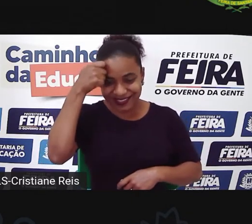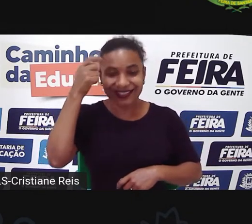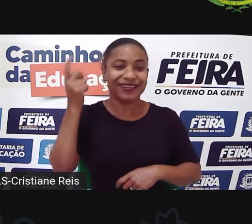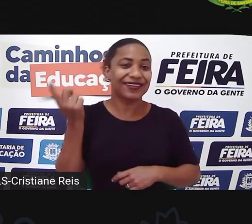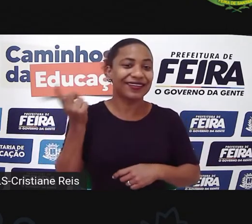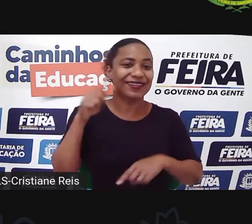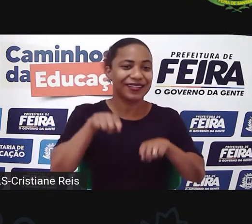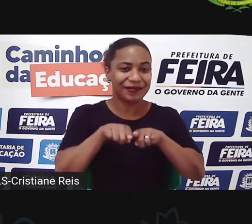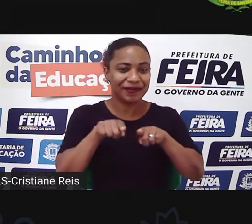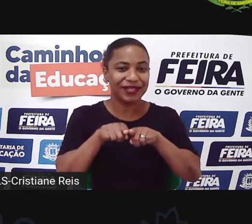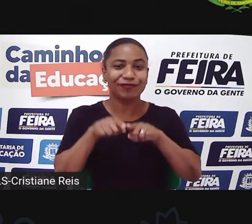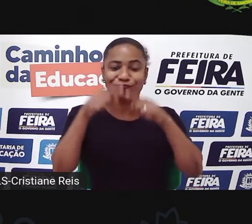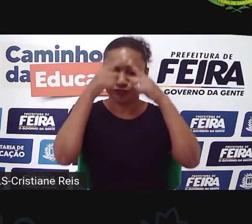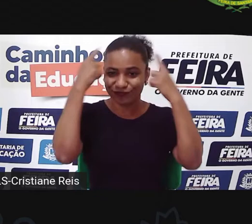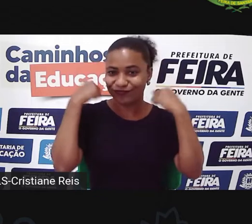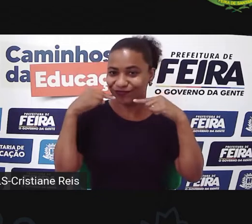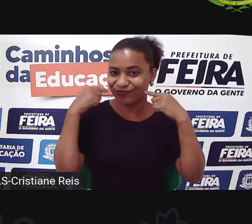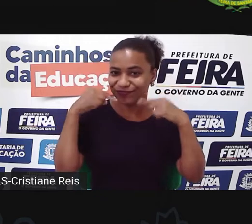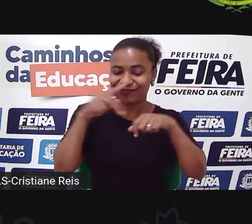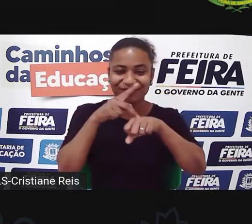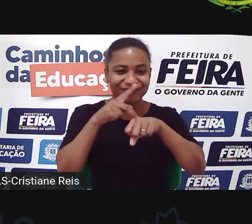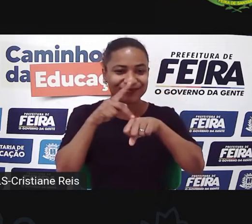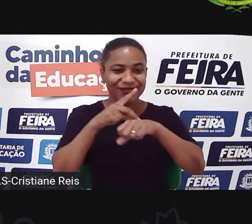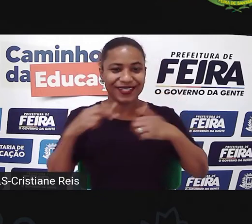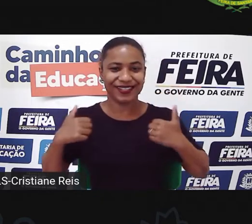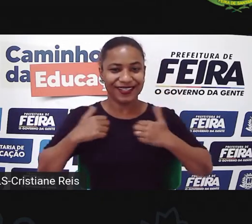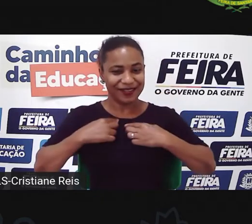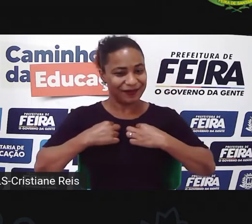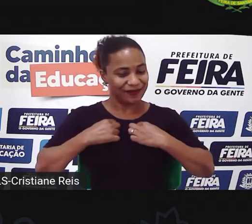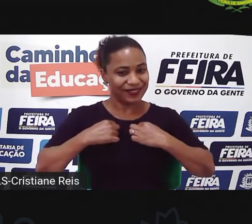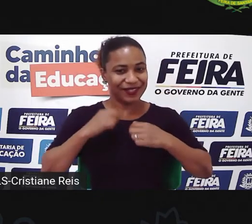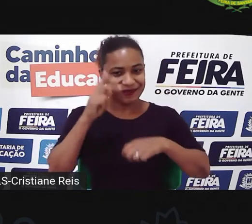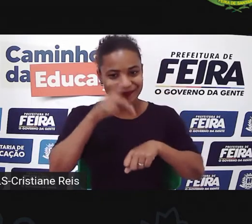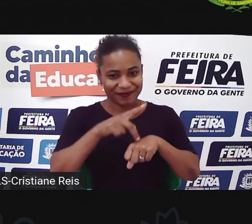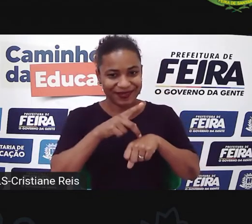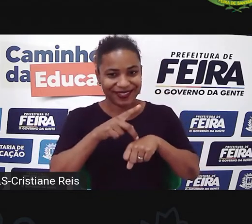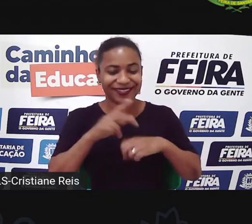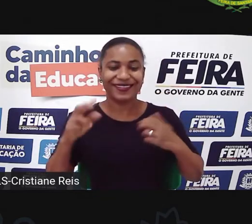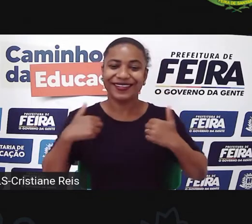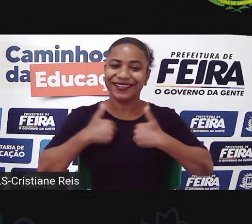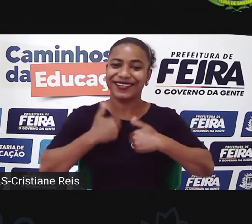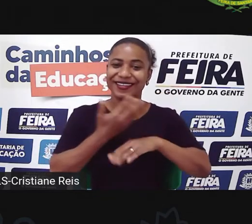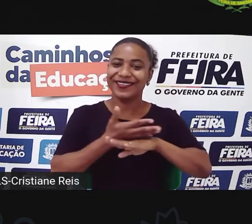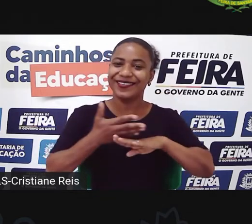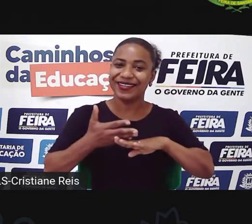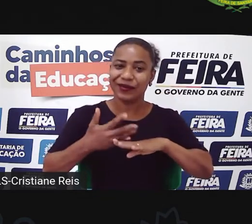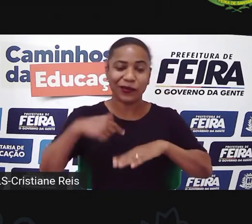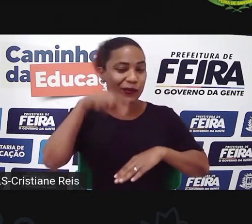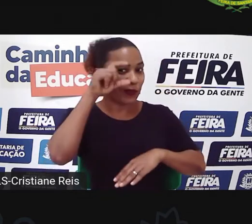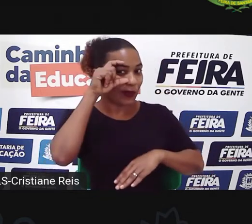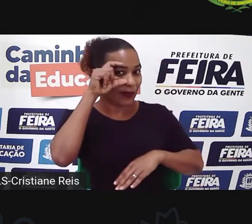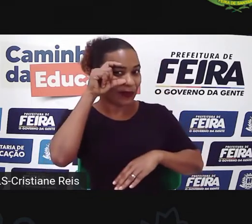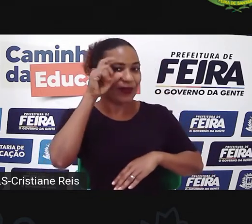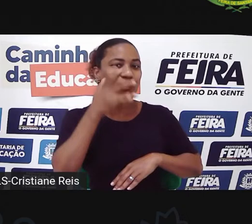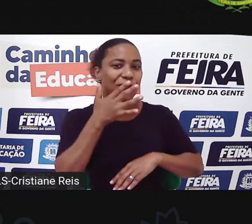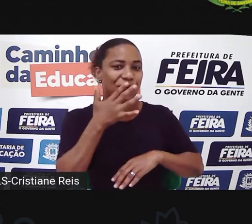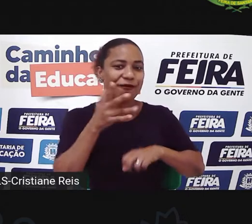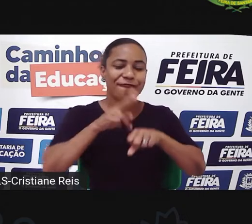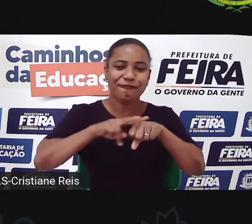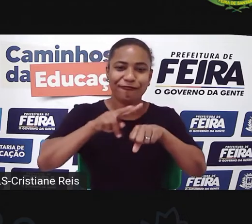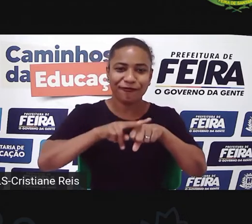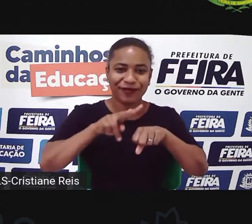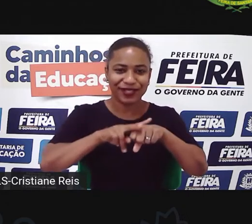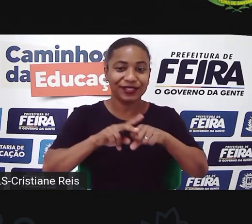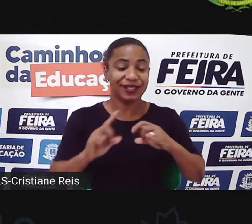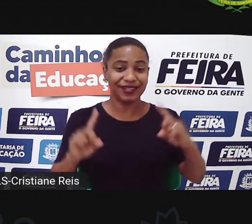eu tô trajando uma blusa preta, um jaleco branco, uso um óculos verde, atrás de mim, né, tem a logomarca da